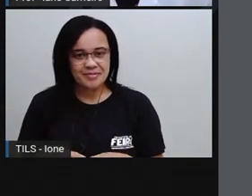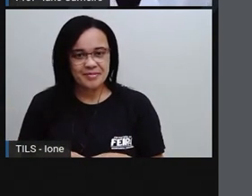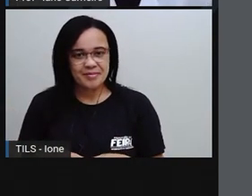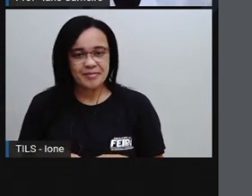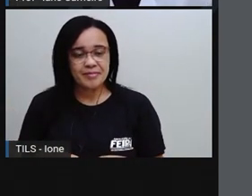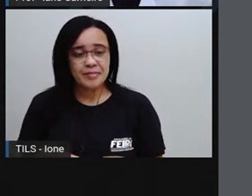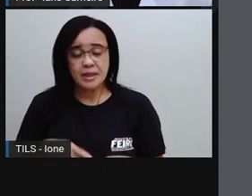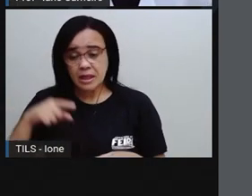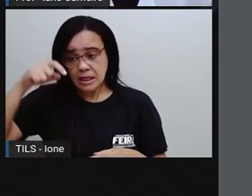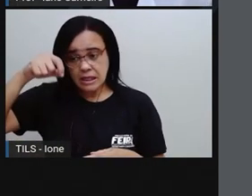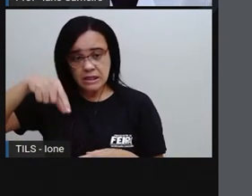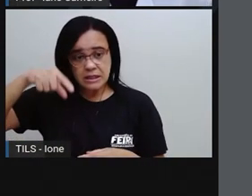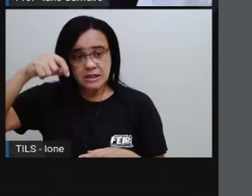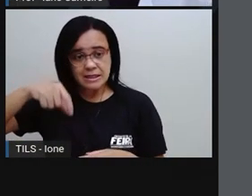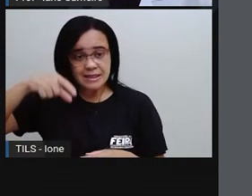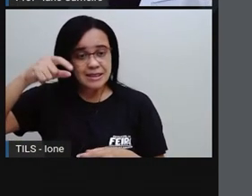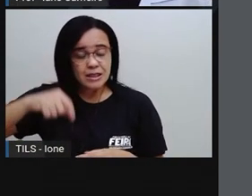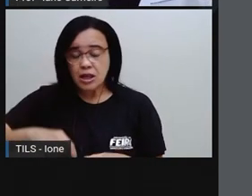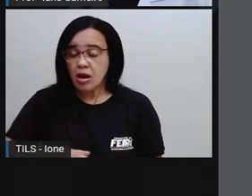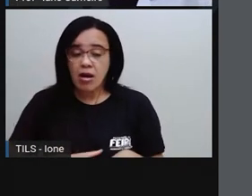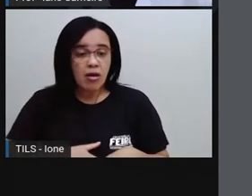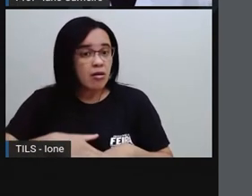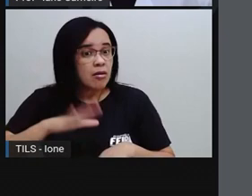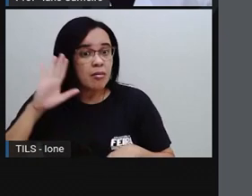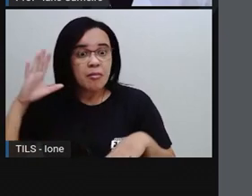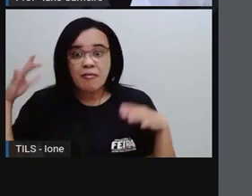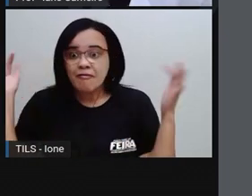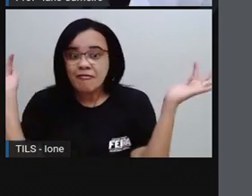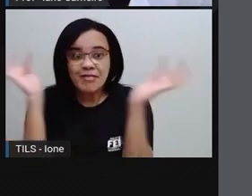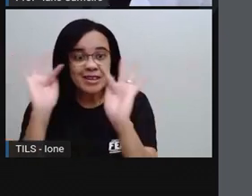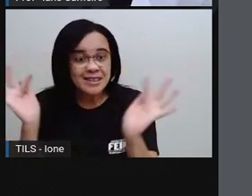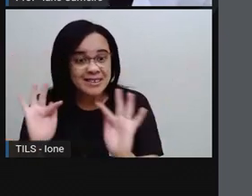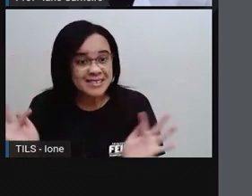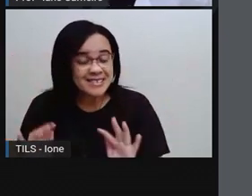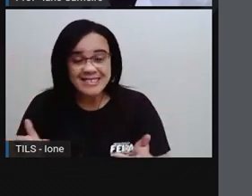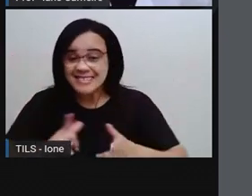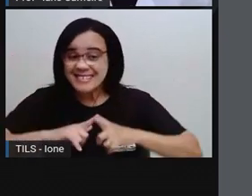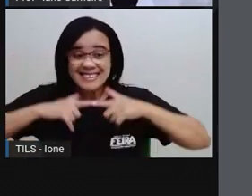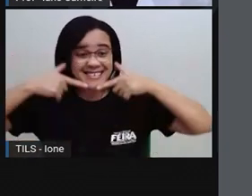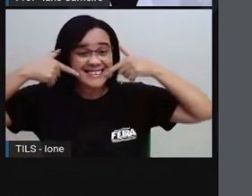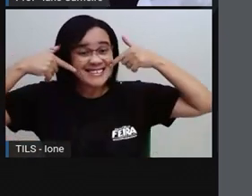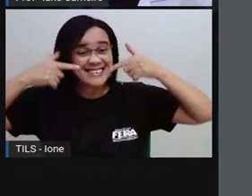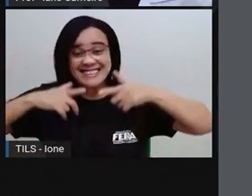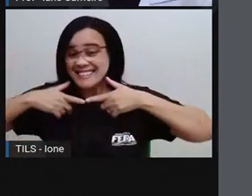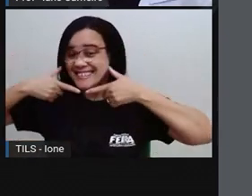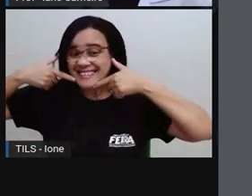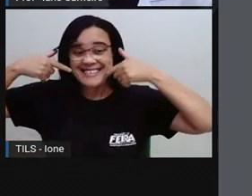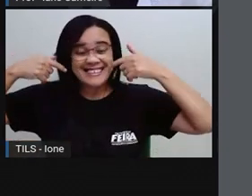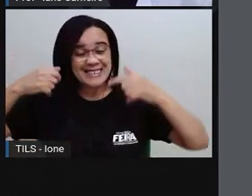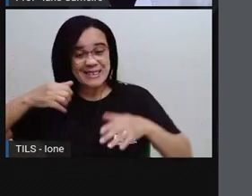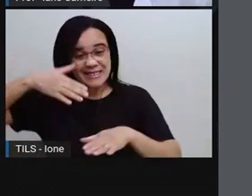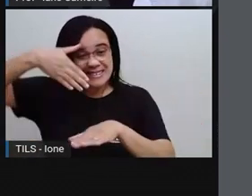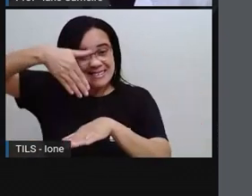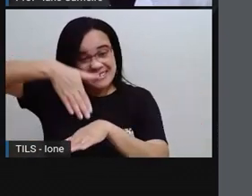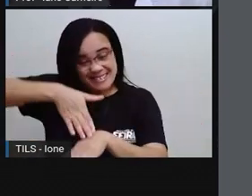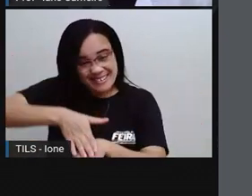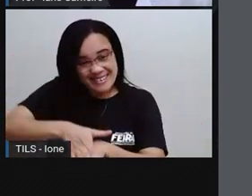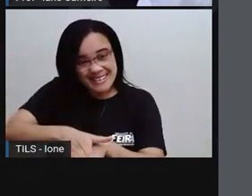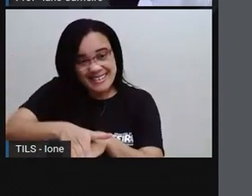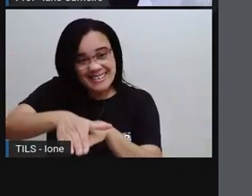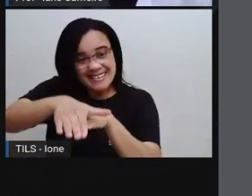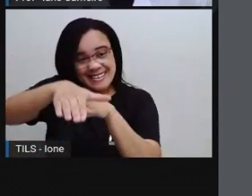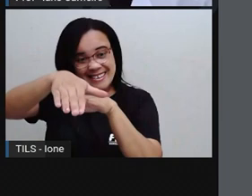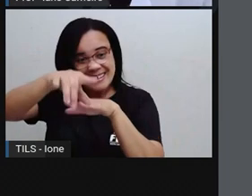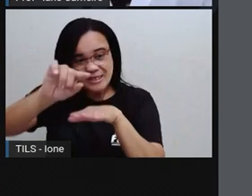Plim Plim ficou tão feliz, sorrindo de felicidade. Ela escorregou e caiu junto à